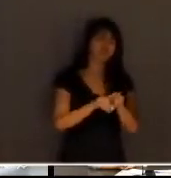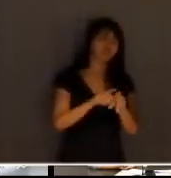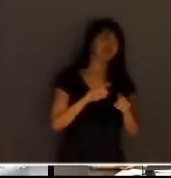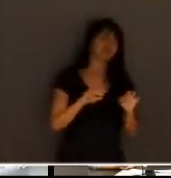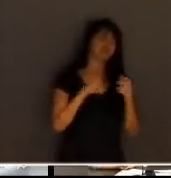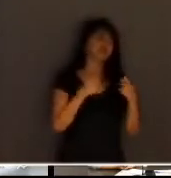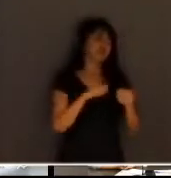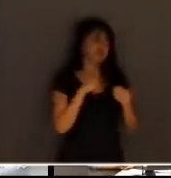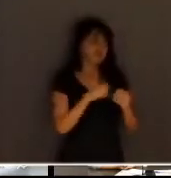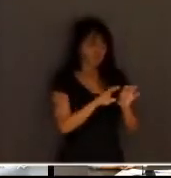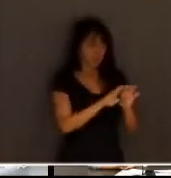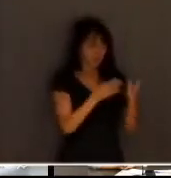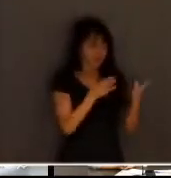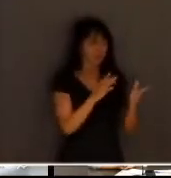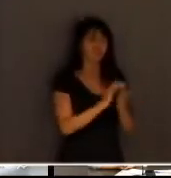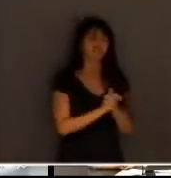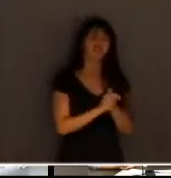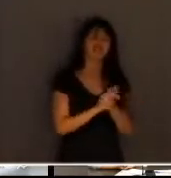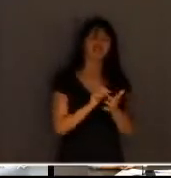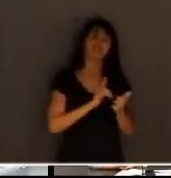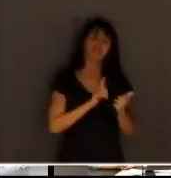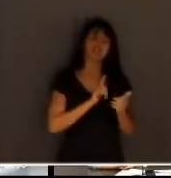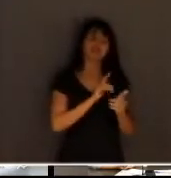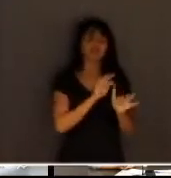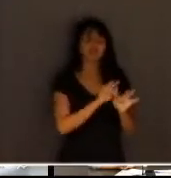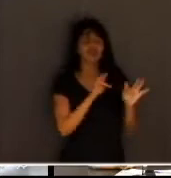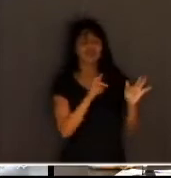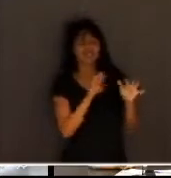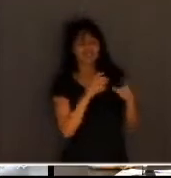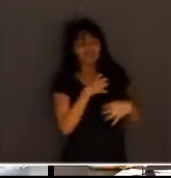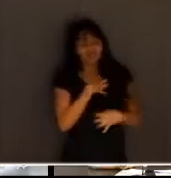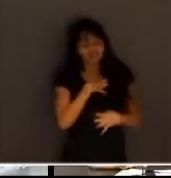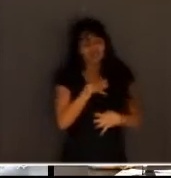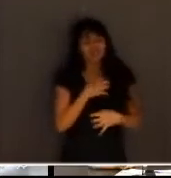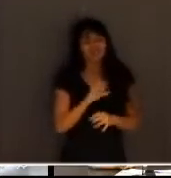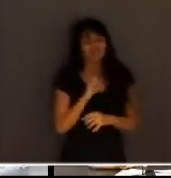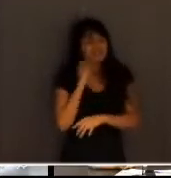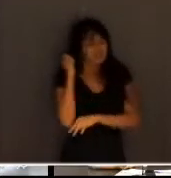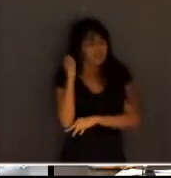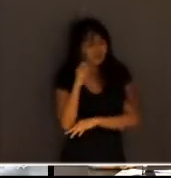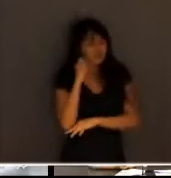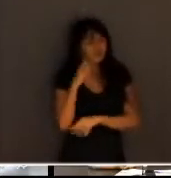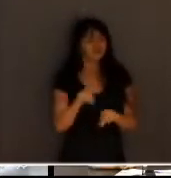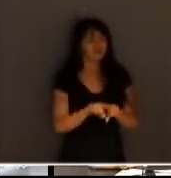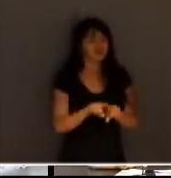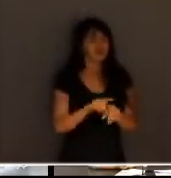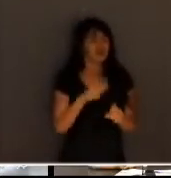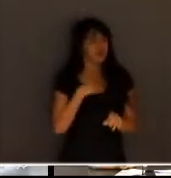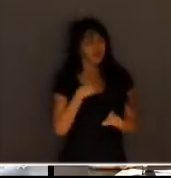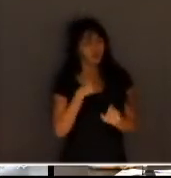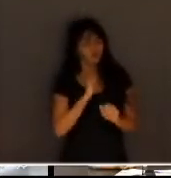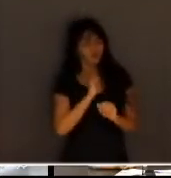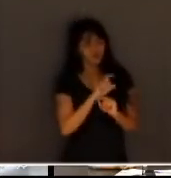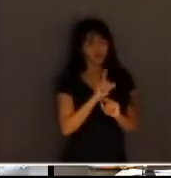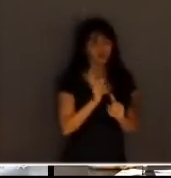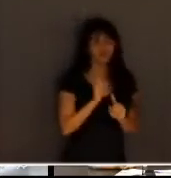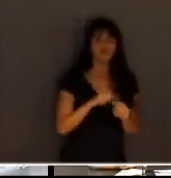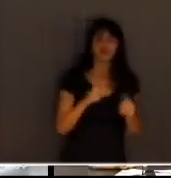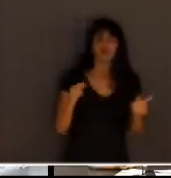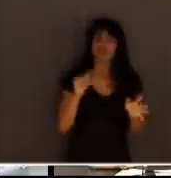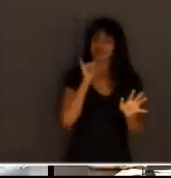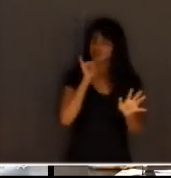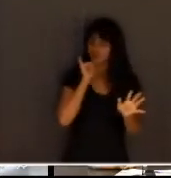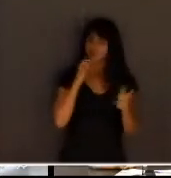aberta a carceragem. Nós teremos uma vulnerabilidade de segurança, evidentemente. Não vamos conseguir fugir disso. Mas, minimamente,